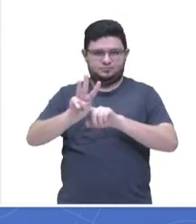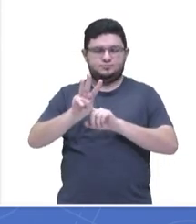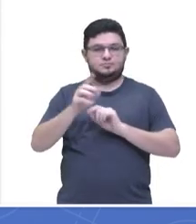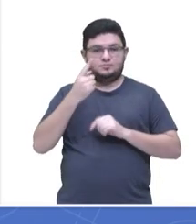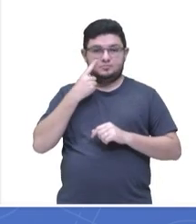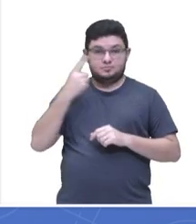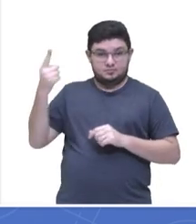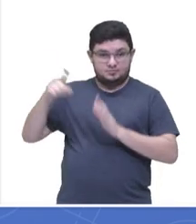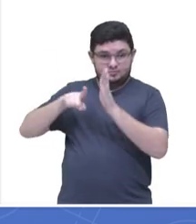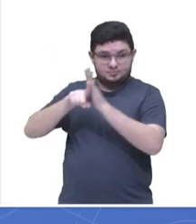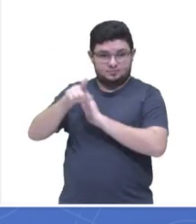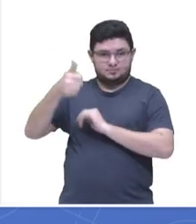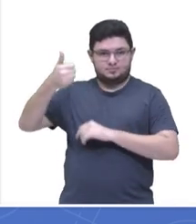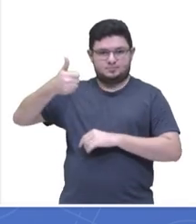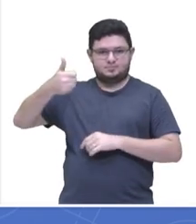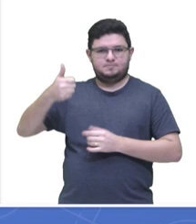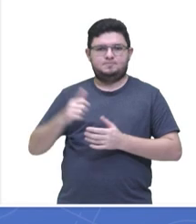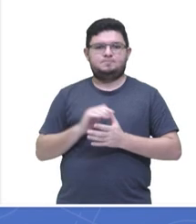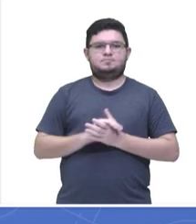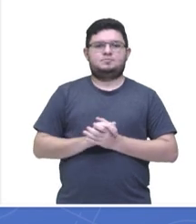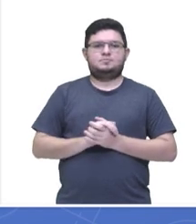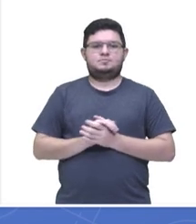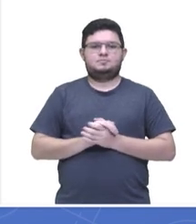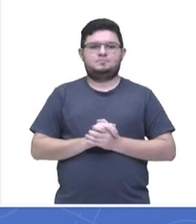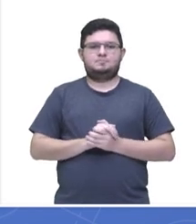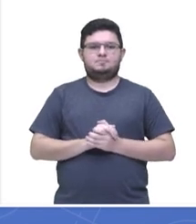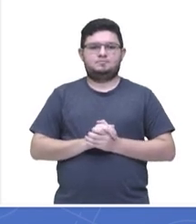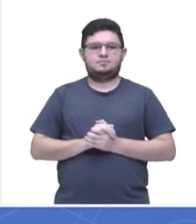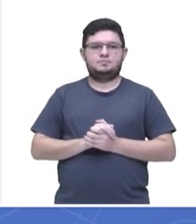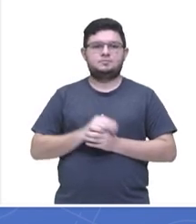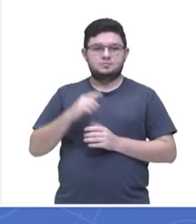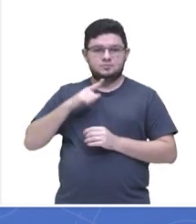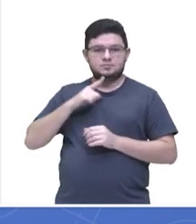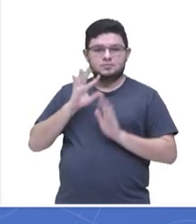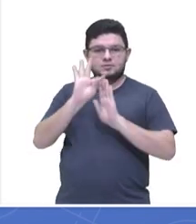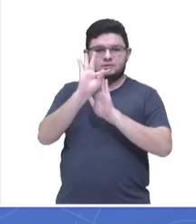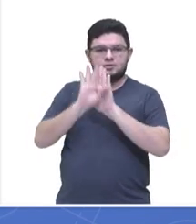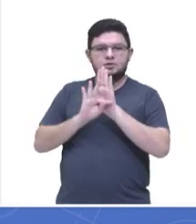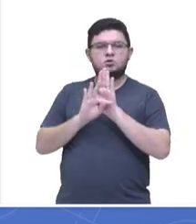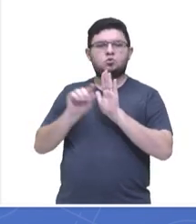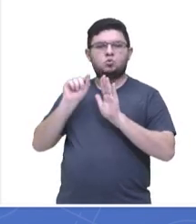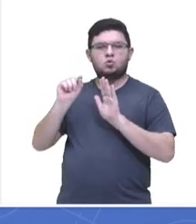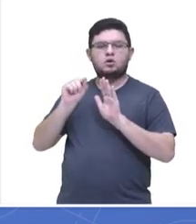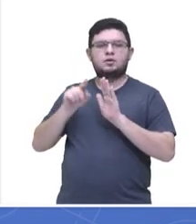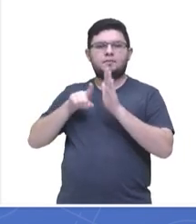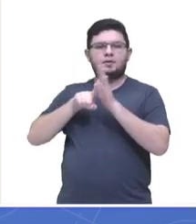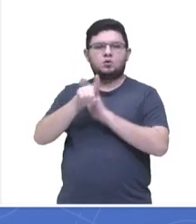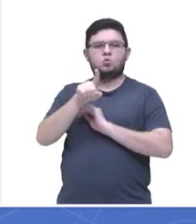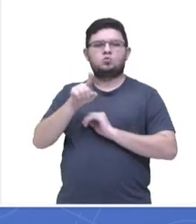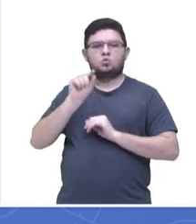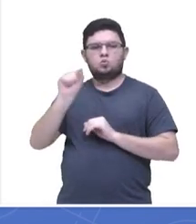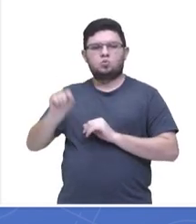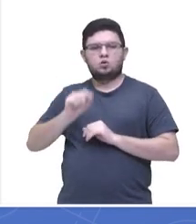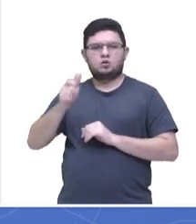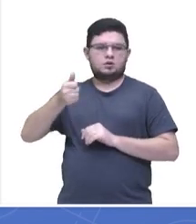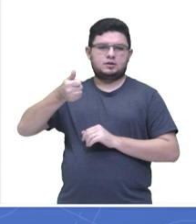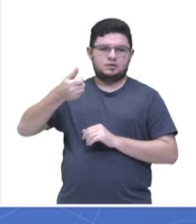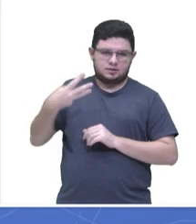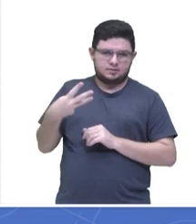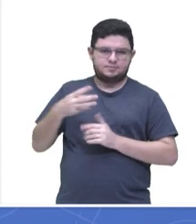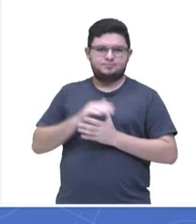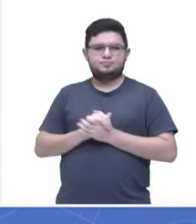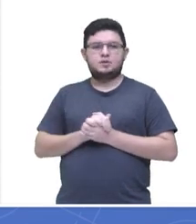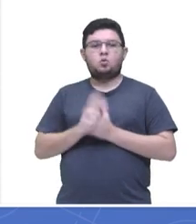primeira questão, então. Nós temos aí o seguinte texto da questão 13. Em uma classe de 40 alunos,